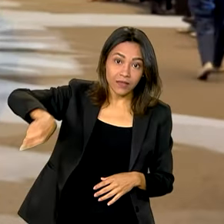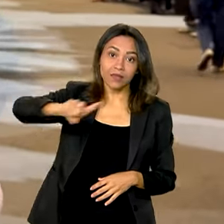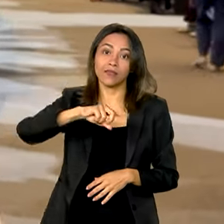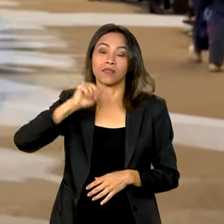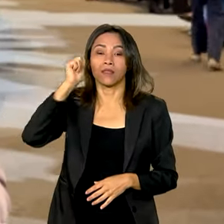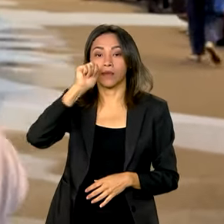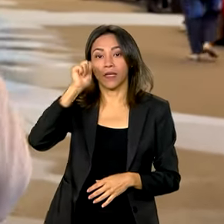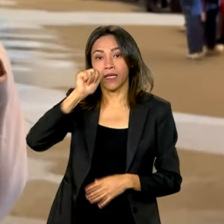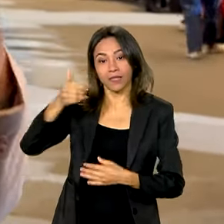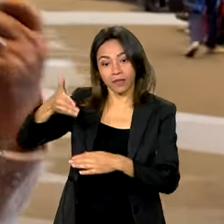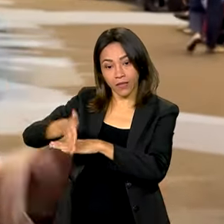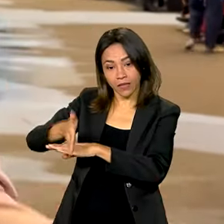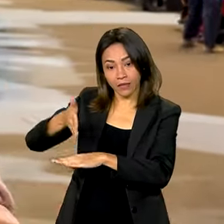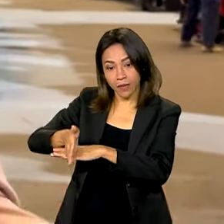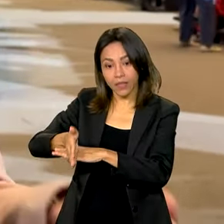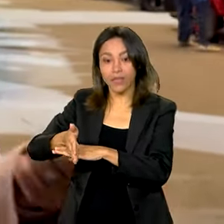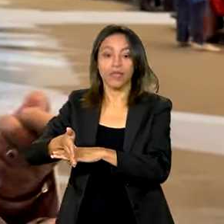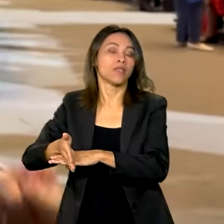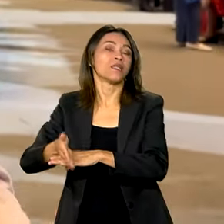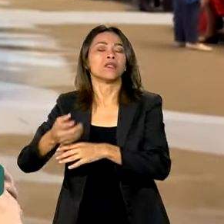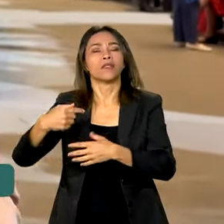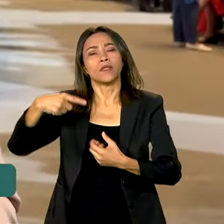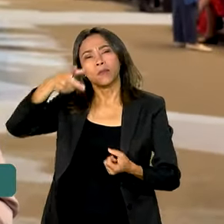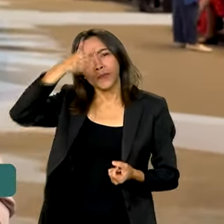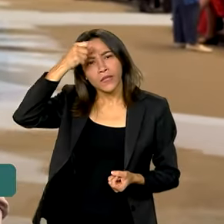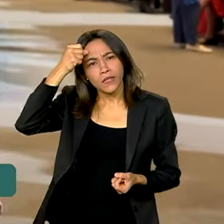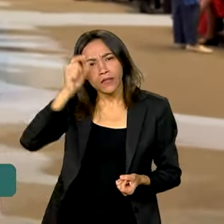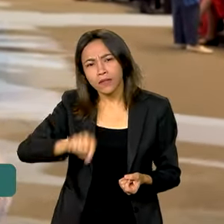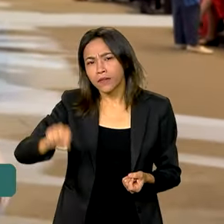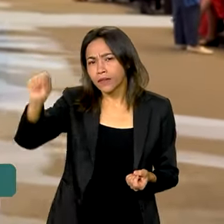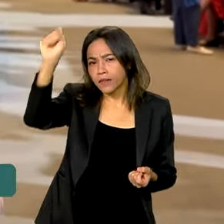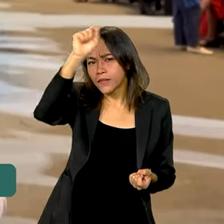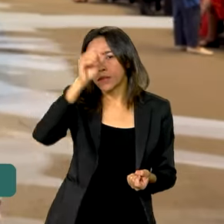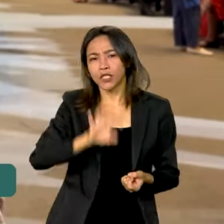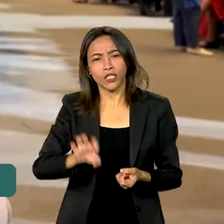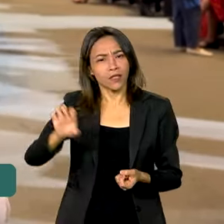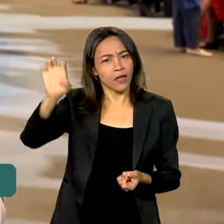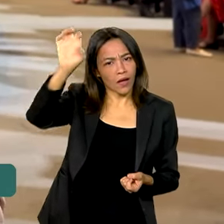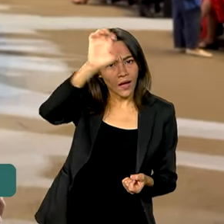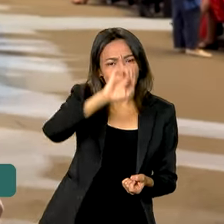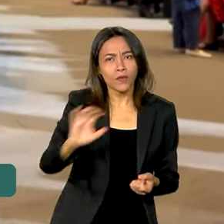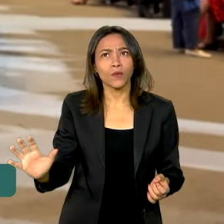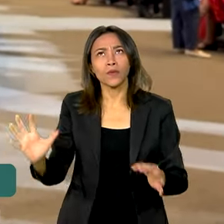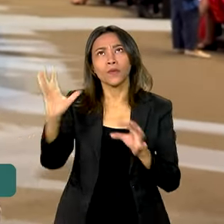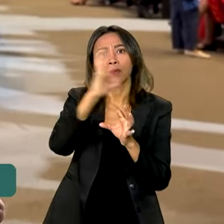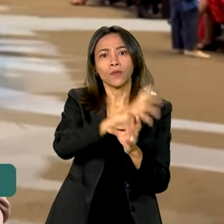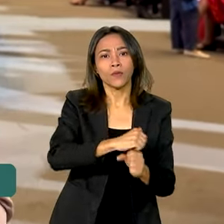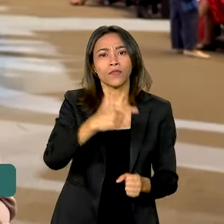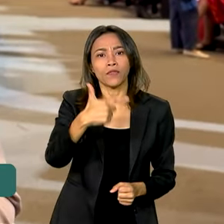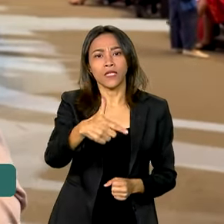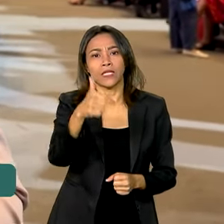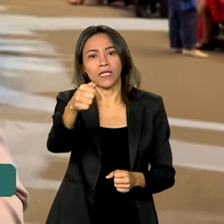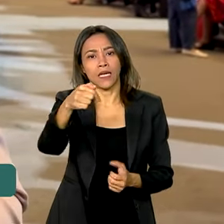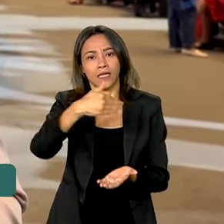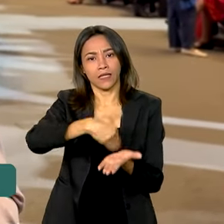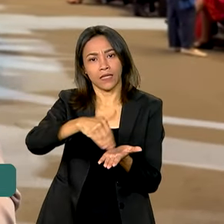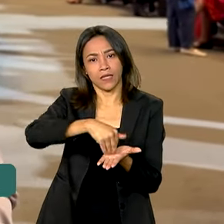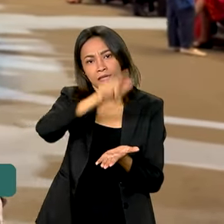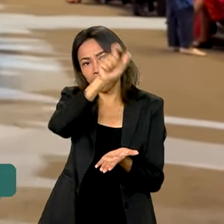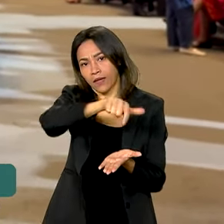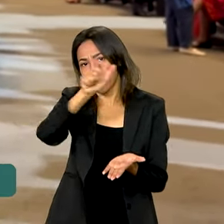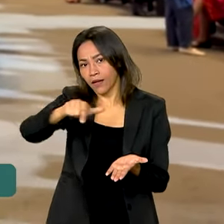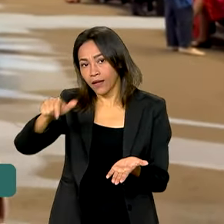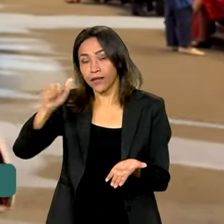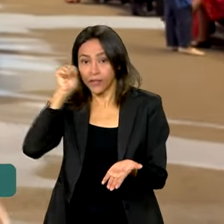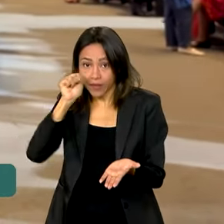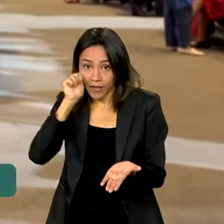participantes do município, do estado. São 27 secretárias estaduais de mulheres